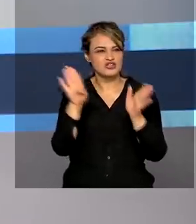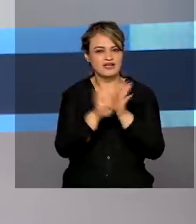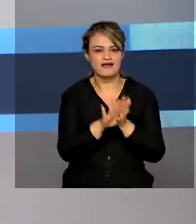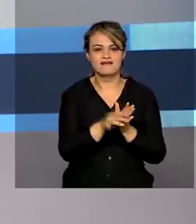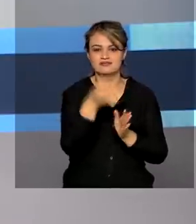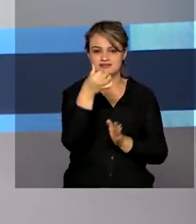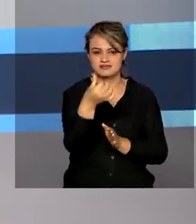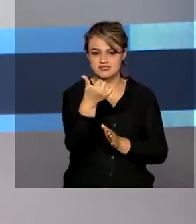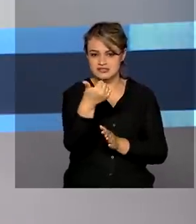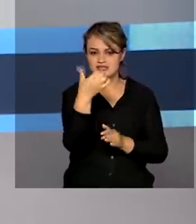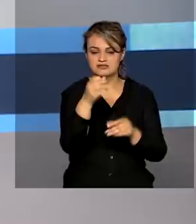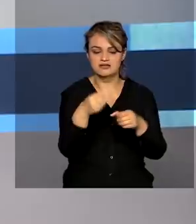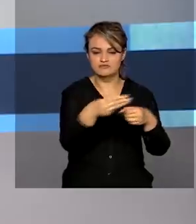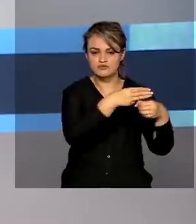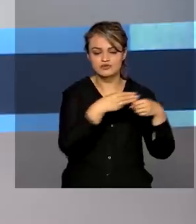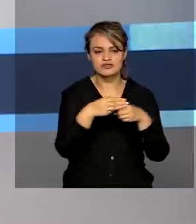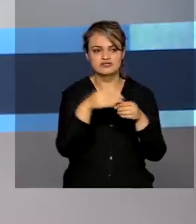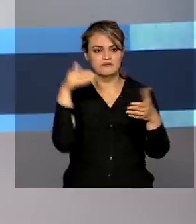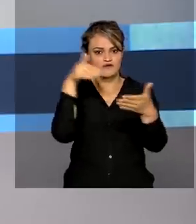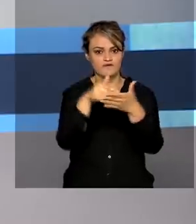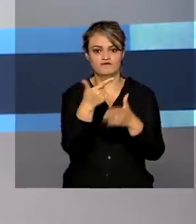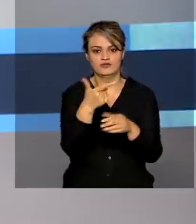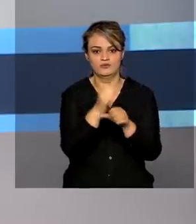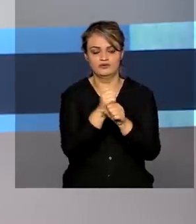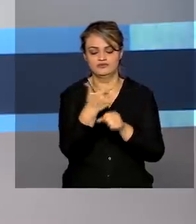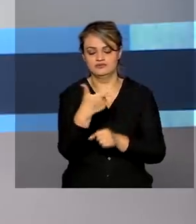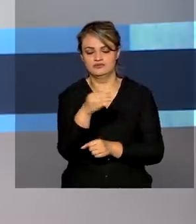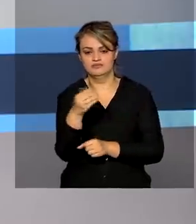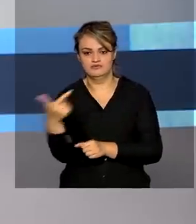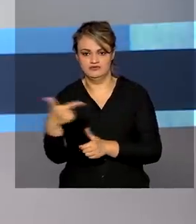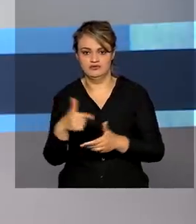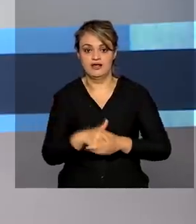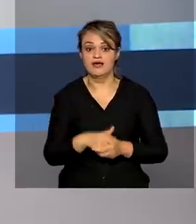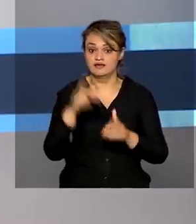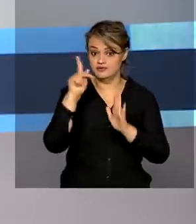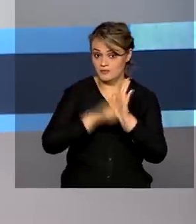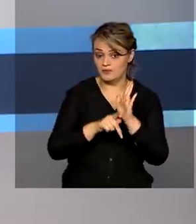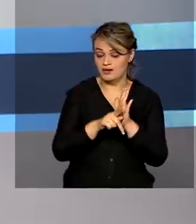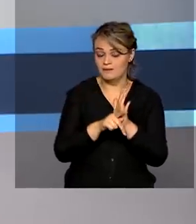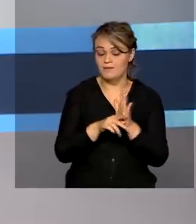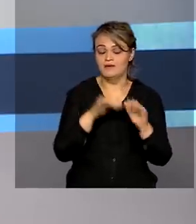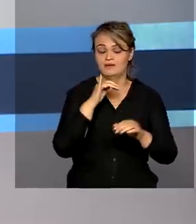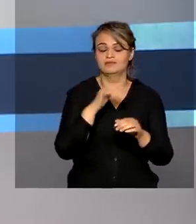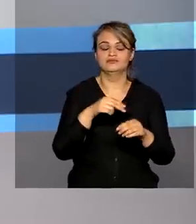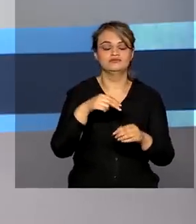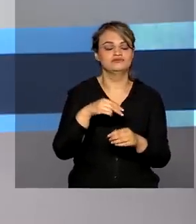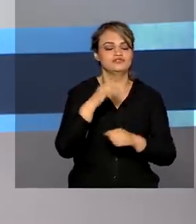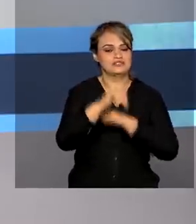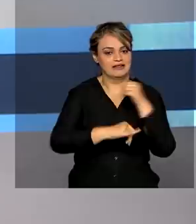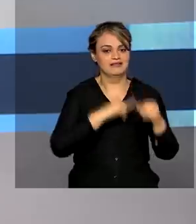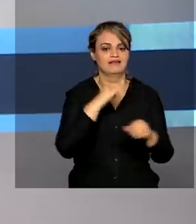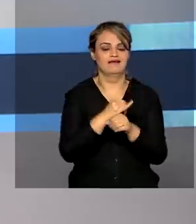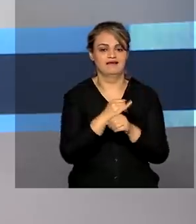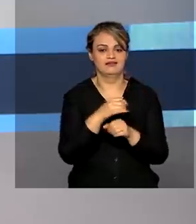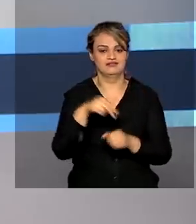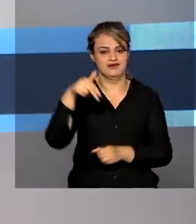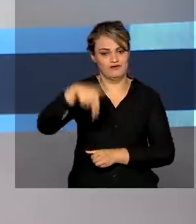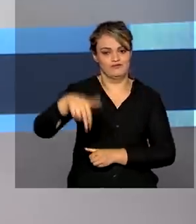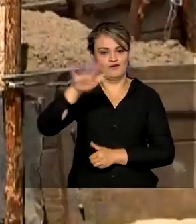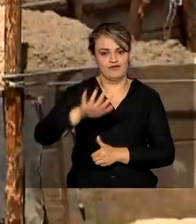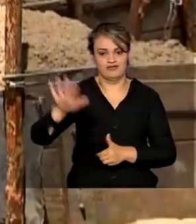região até o final de 2022. A iniciativa faz parte do programa Nordeste Conectado do Ministério das Comunicações.